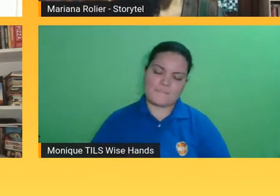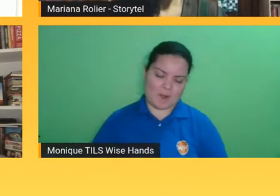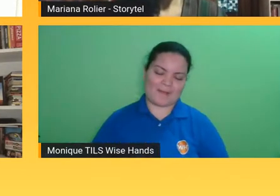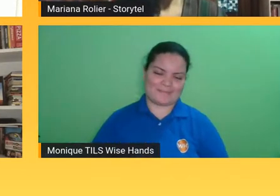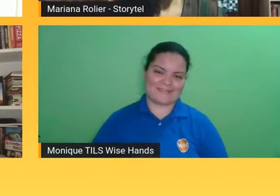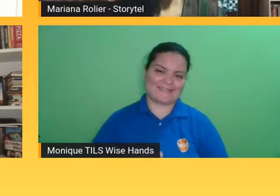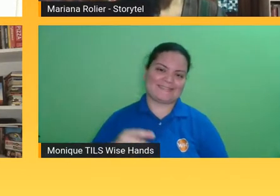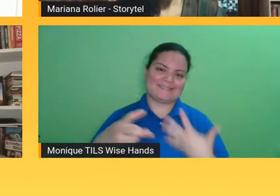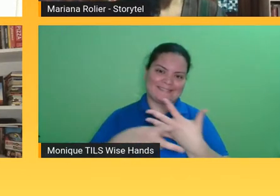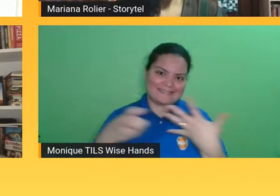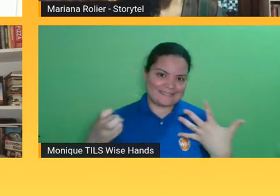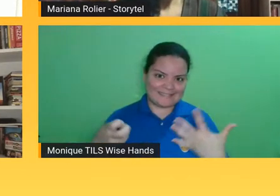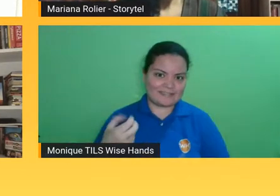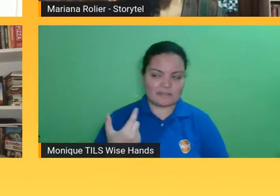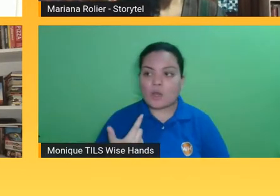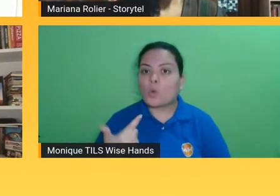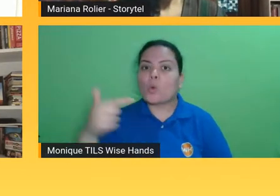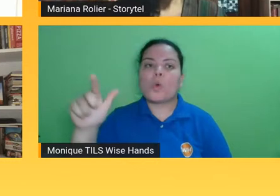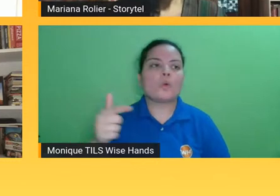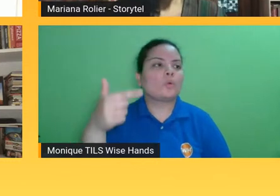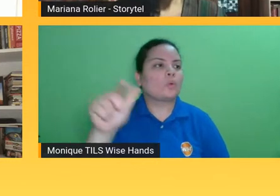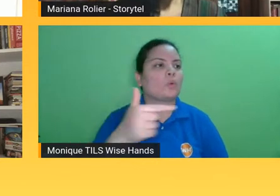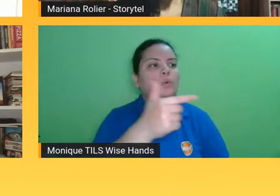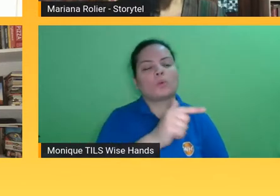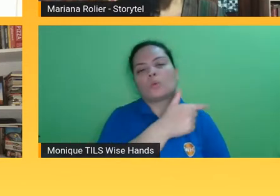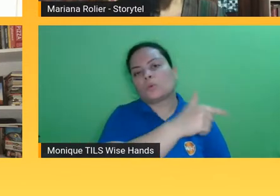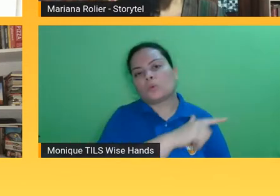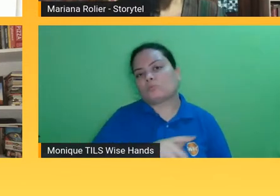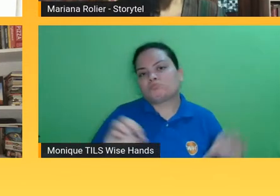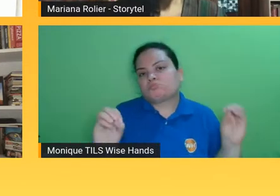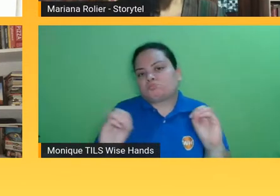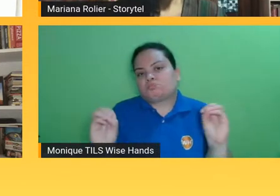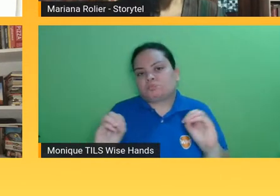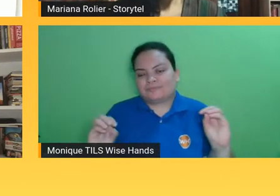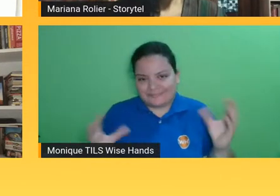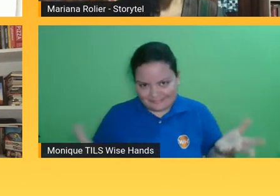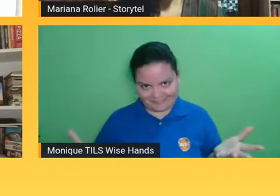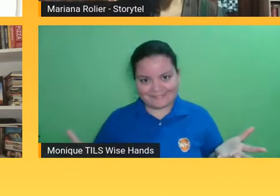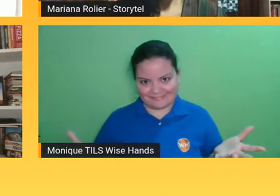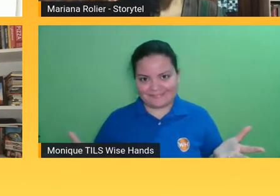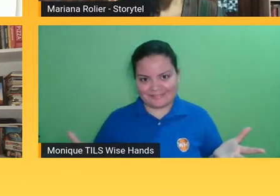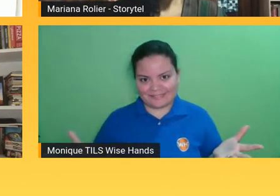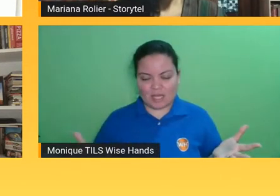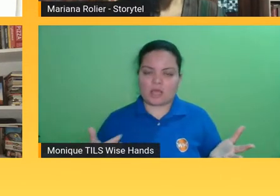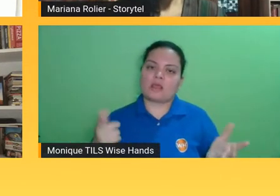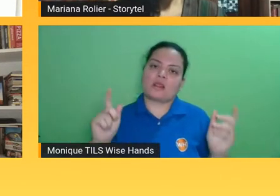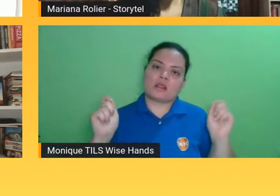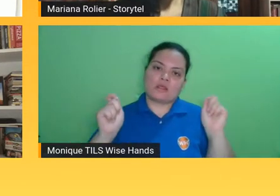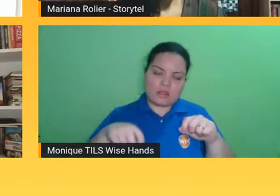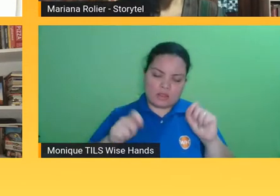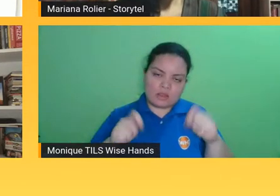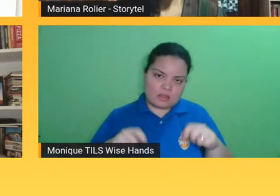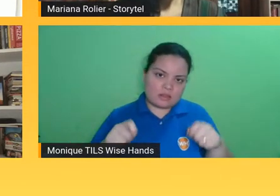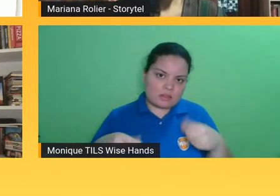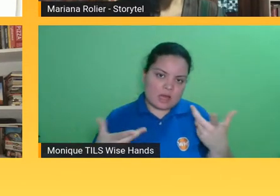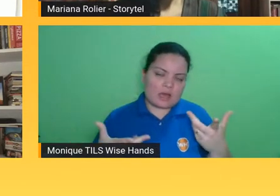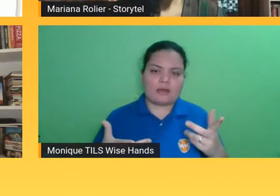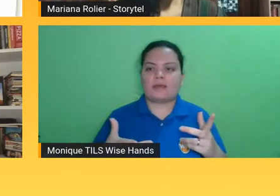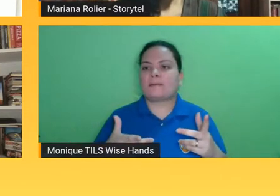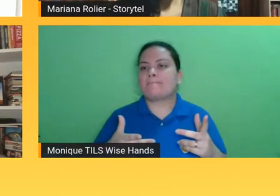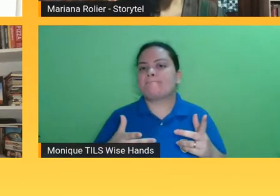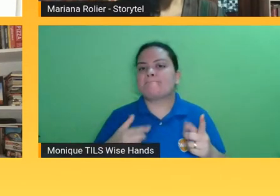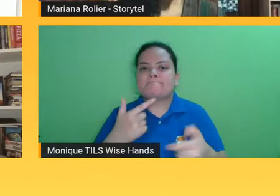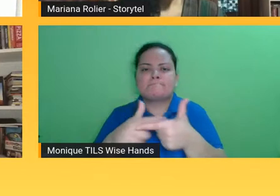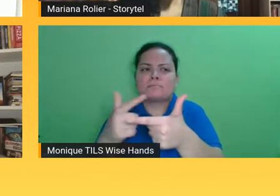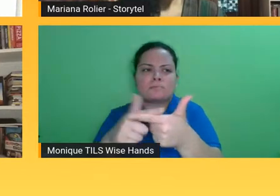entra em nenhum outro impedimento legal com as outras distribuidoras ou editoras visto